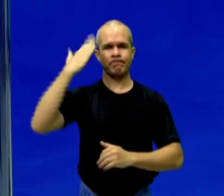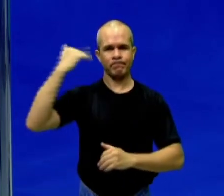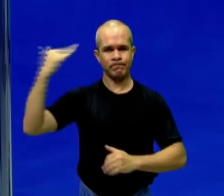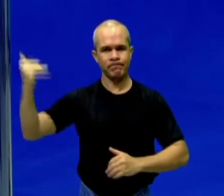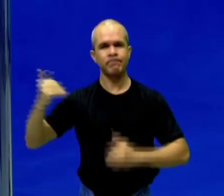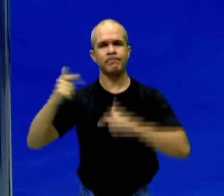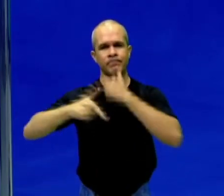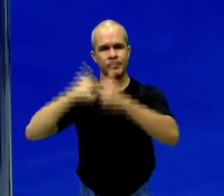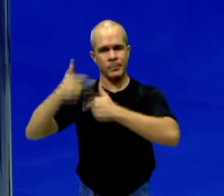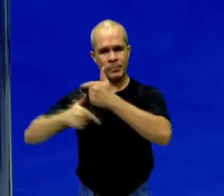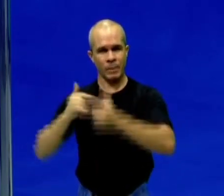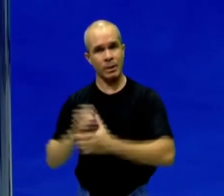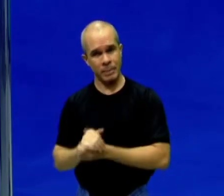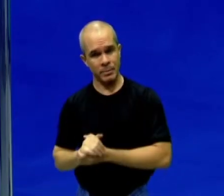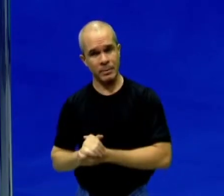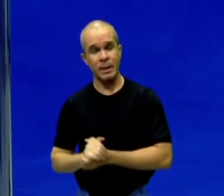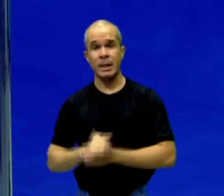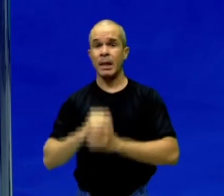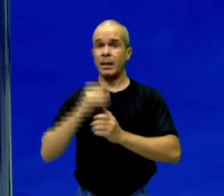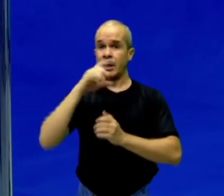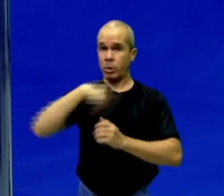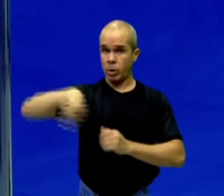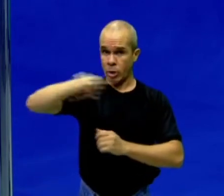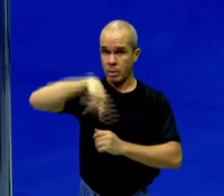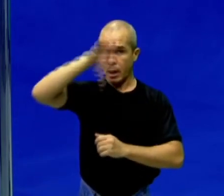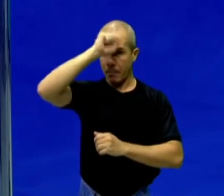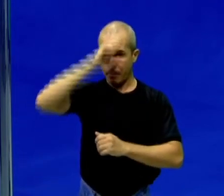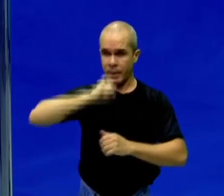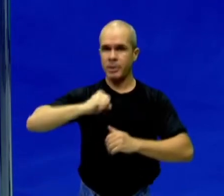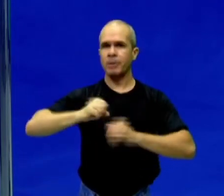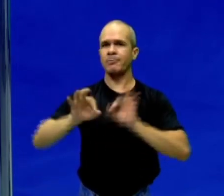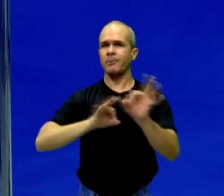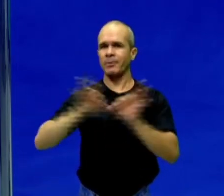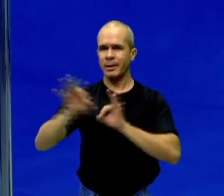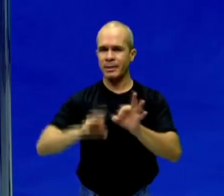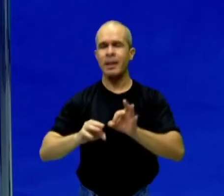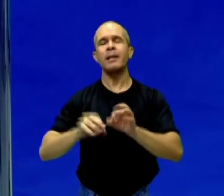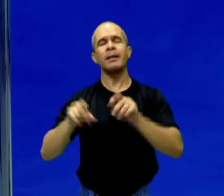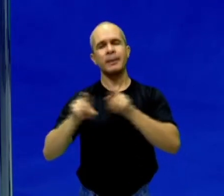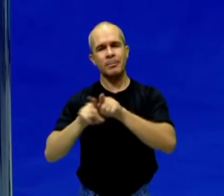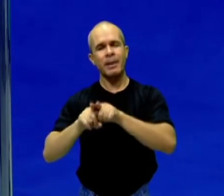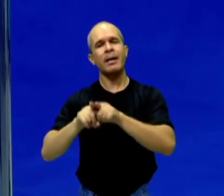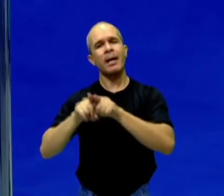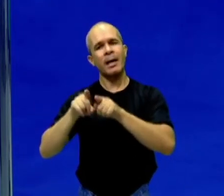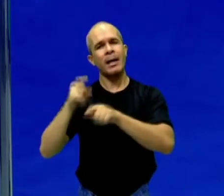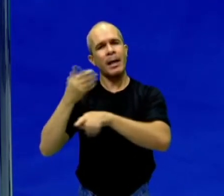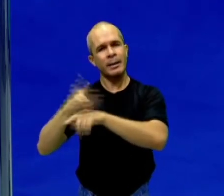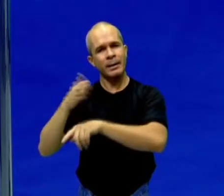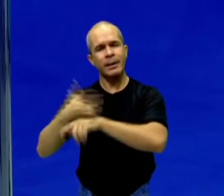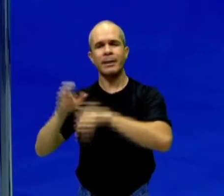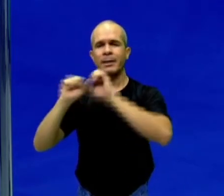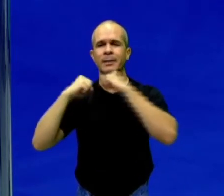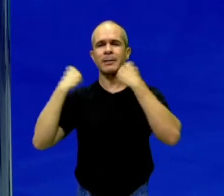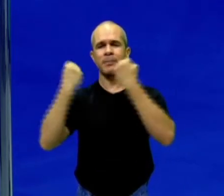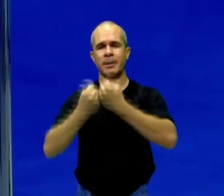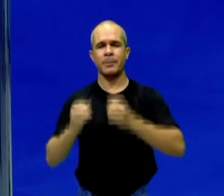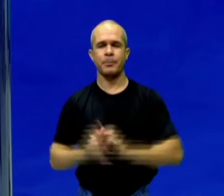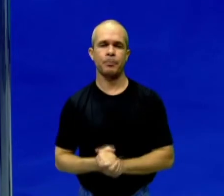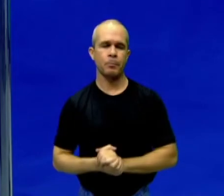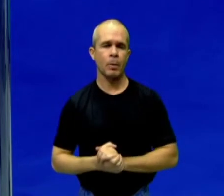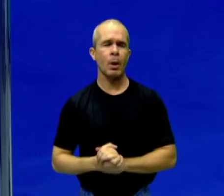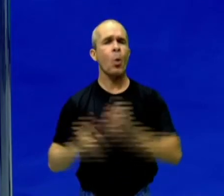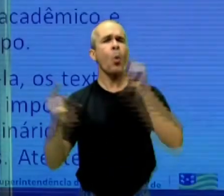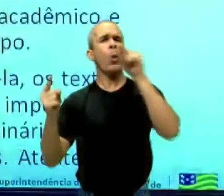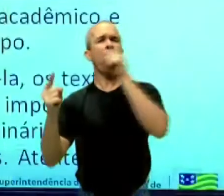de trabalho. E a gente aprende a organizar através de seminários, ok? Vamos lá. Objetivo do